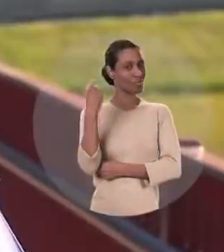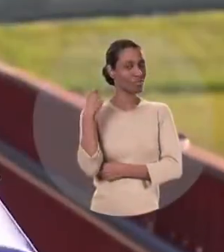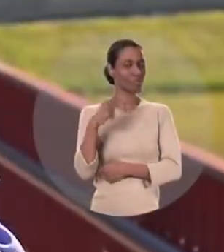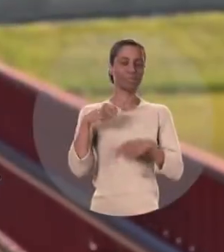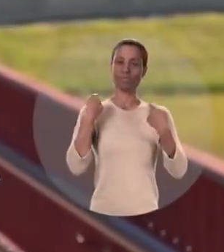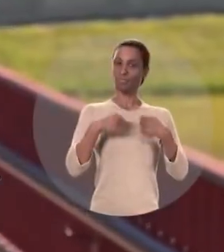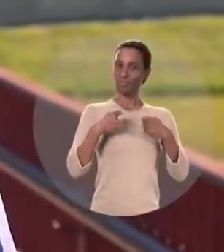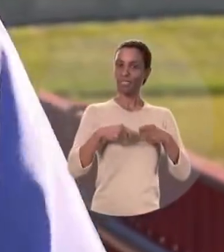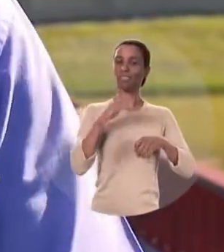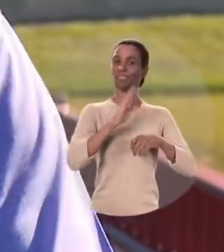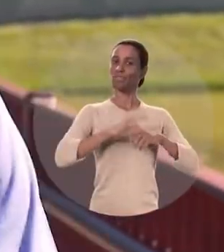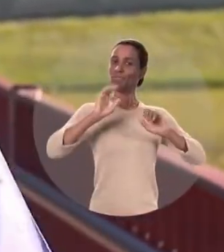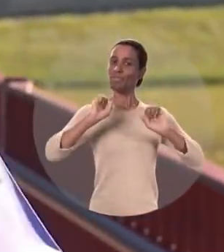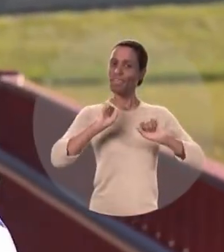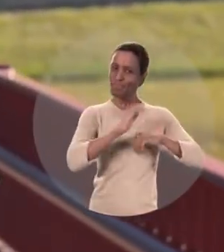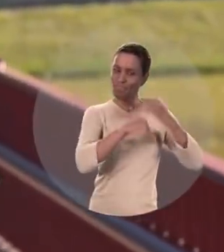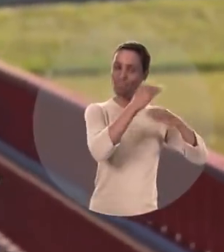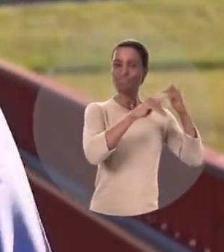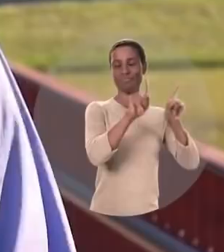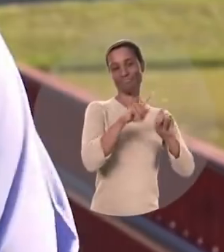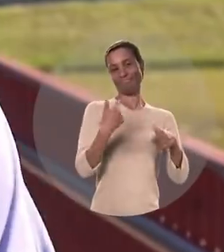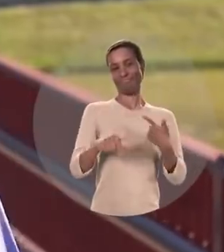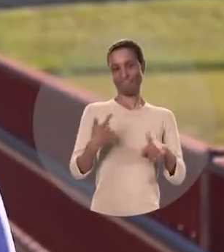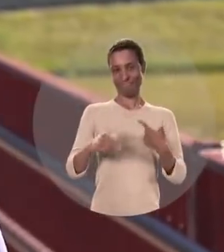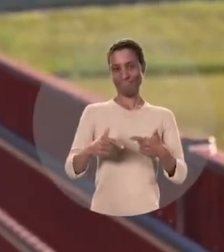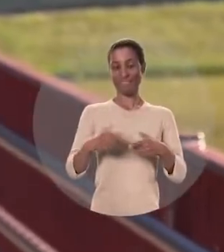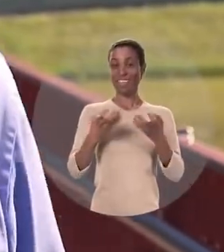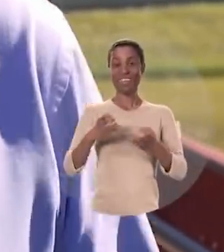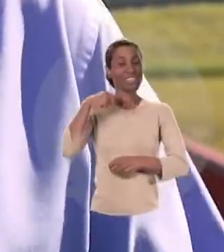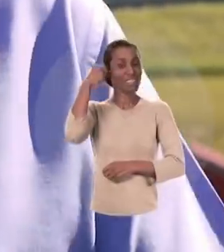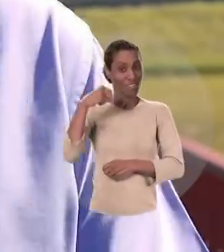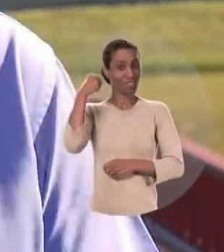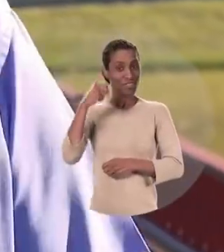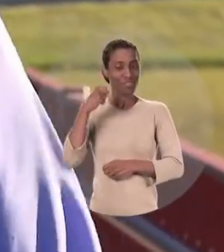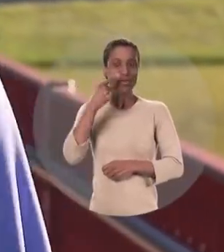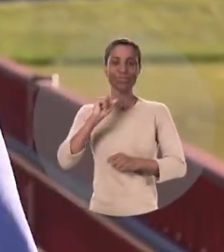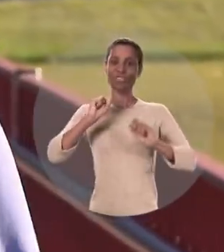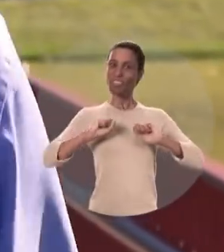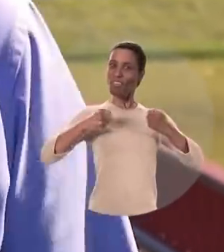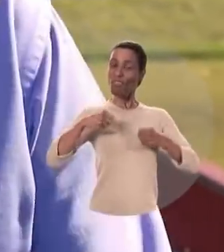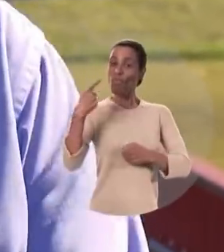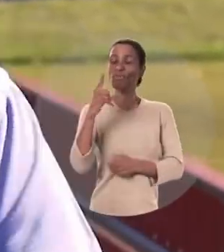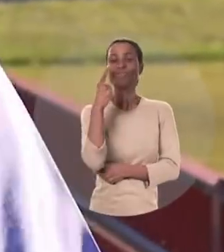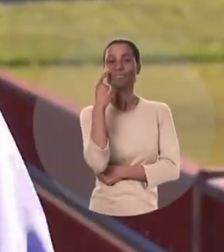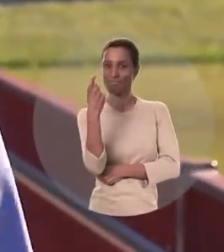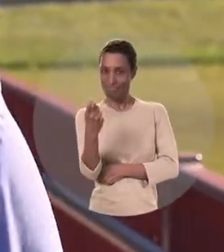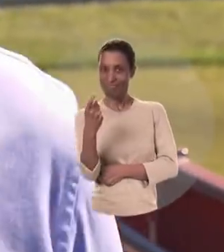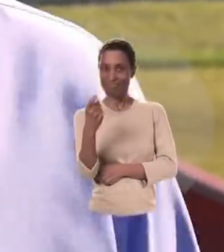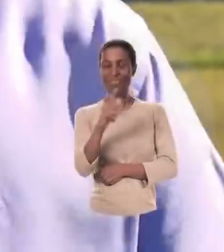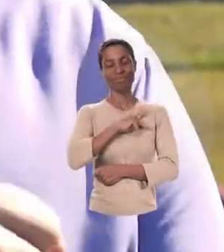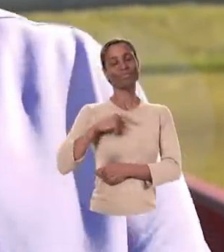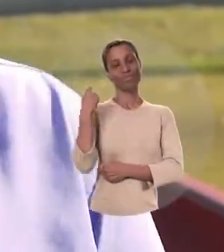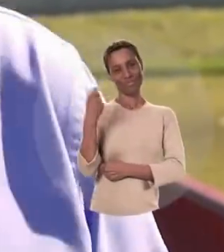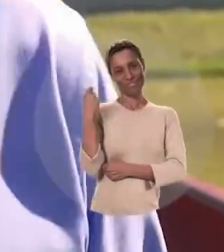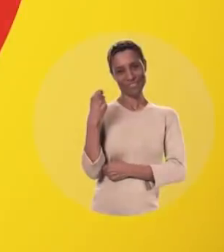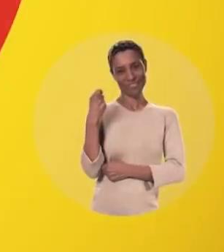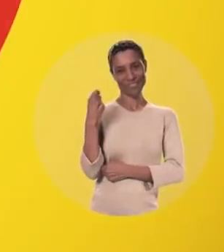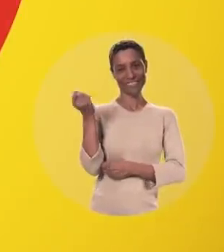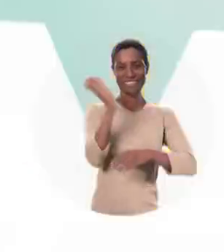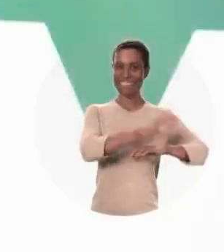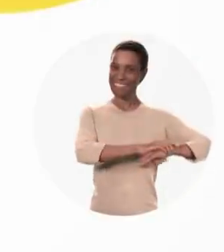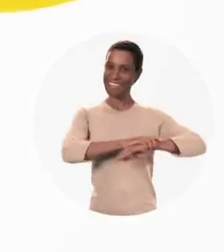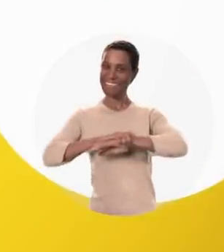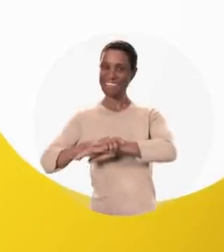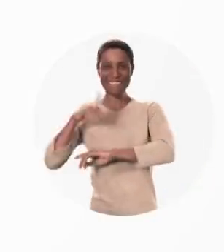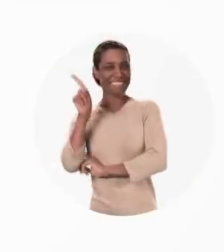nossa gente precisa de mais desenvolvimento e empregos. Quero ser senador para defender os teus interesses e do nosso Rio Grande.